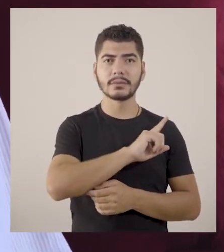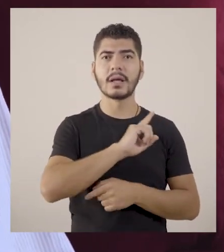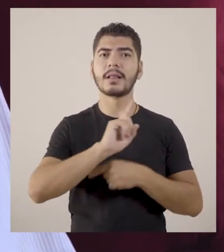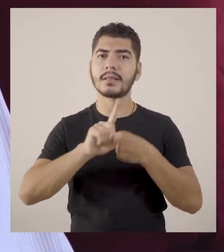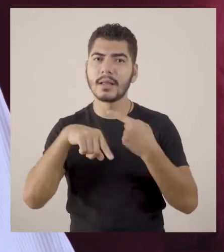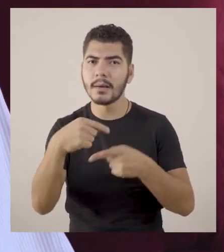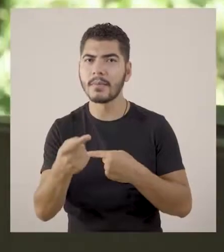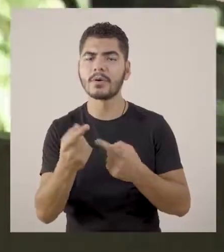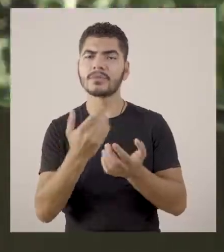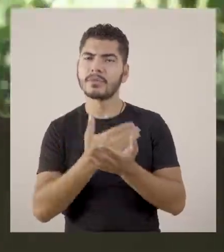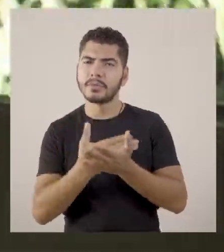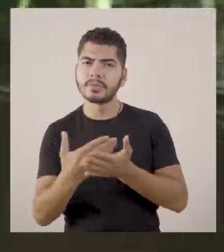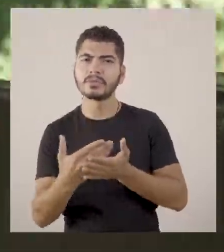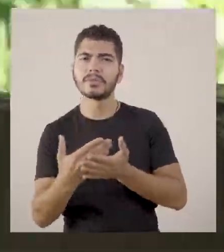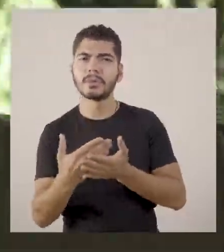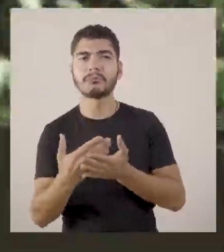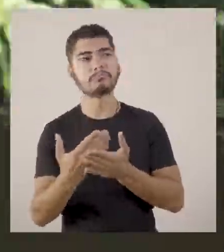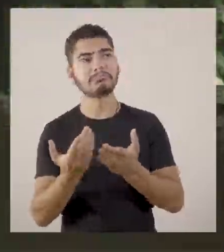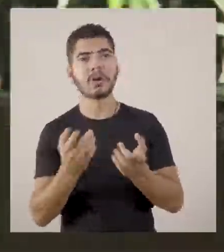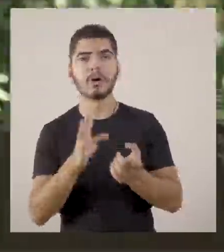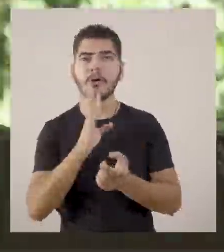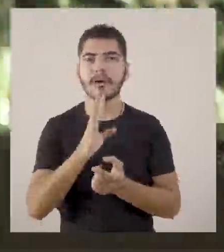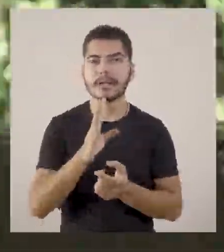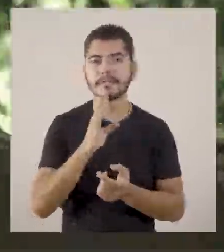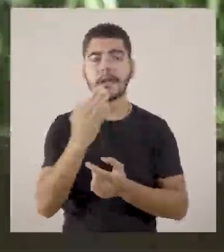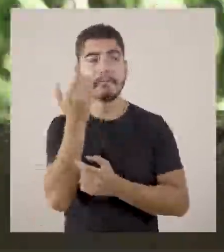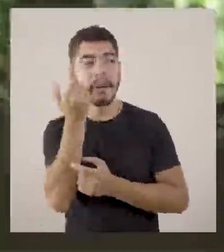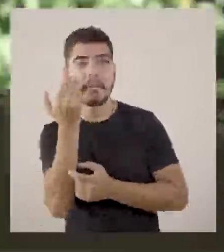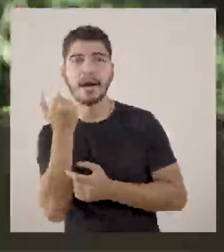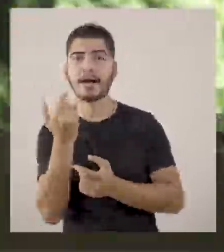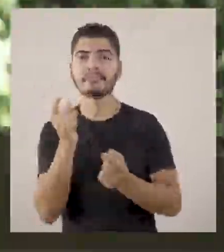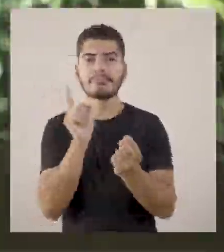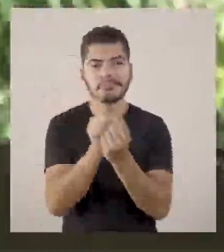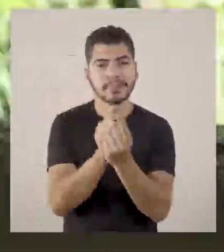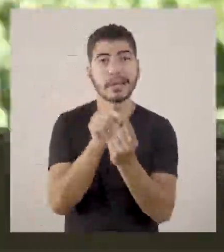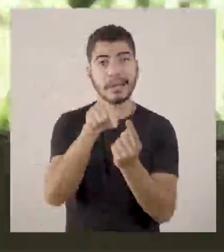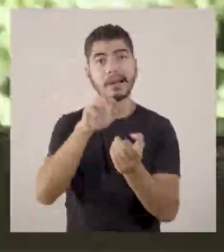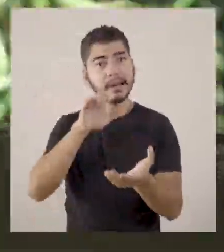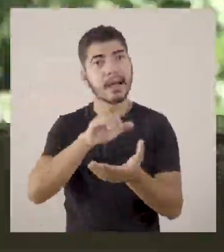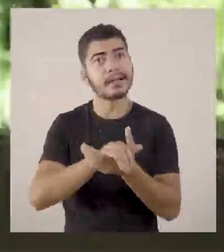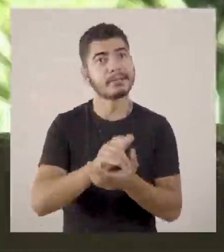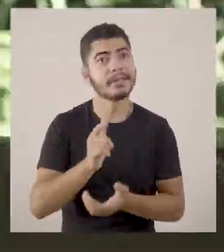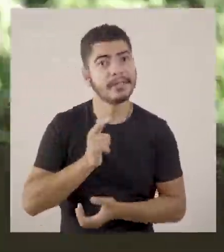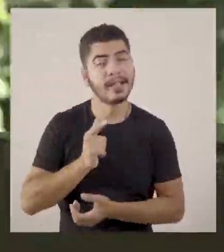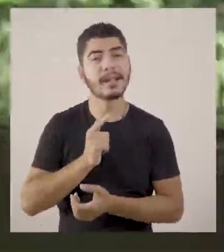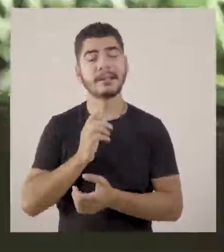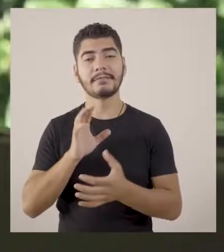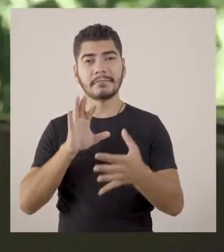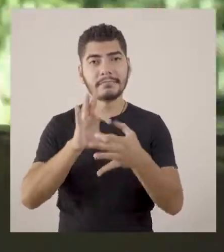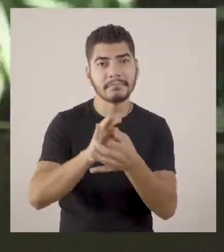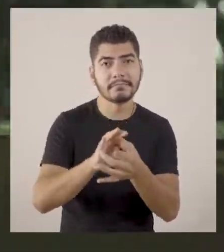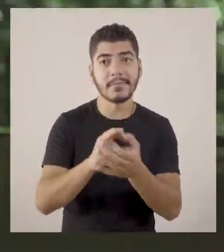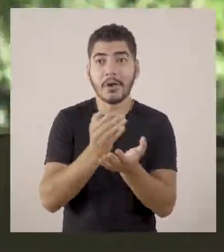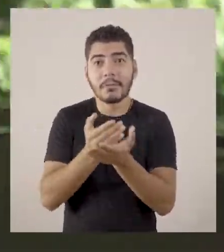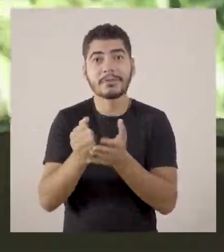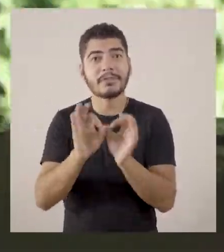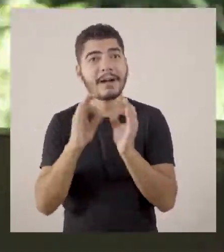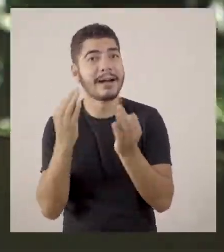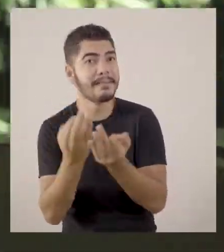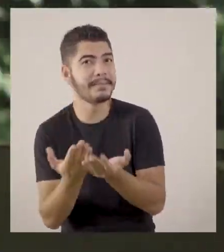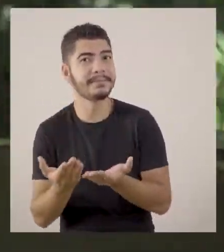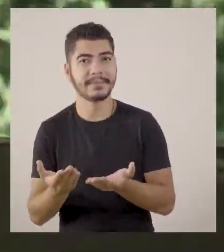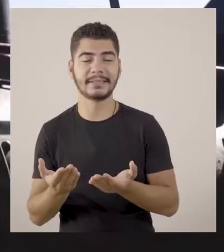partir desses momentos aí, passaram a se conhecer e até casaram. O trem era uma integração, né? Era uma família.